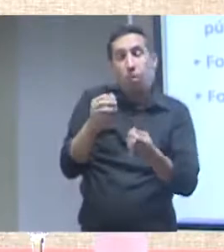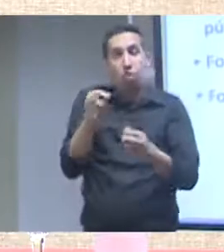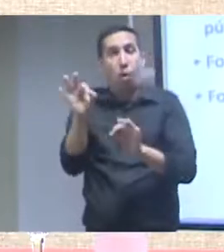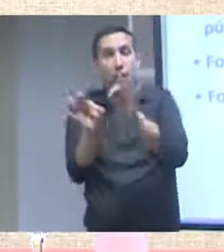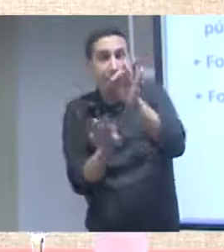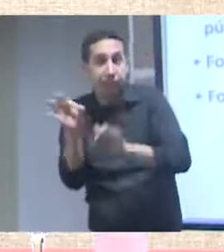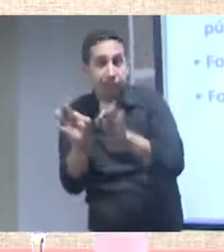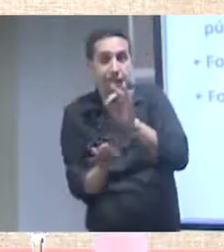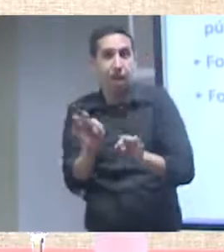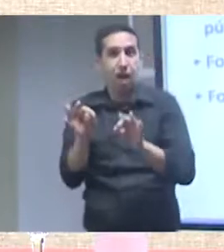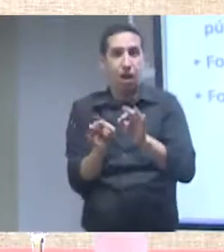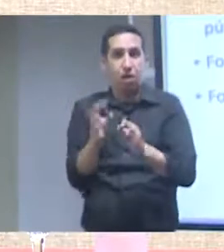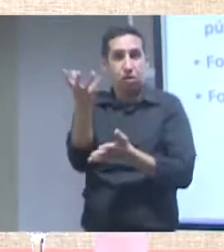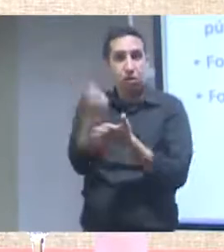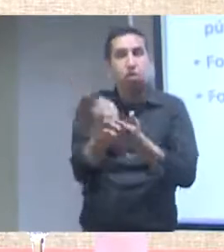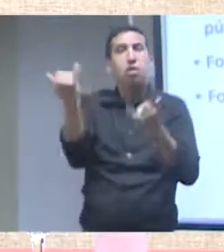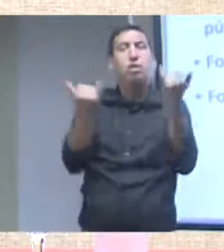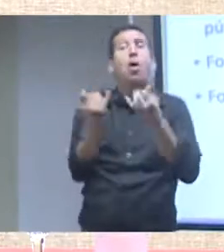horizontal?